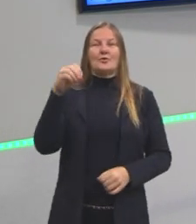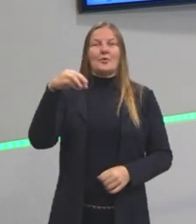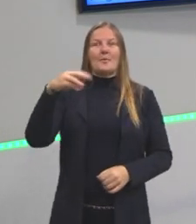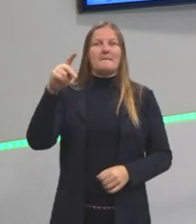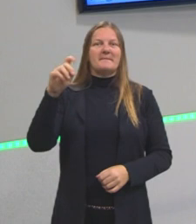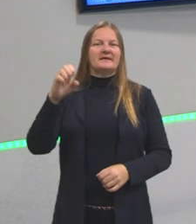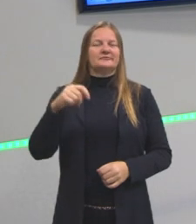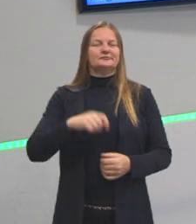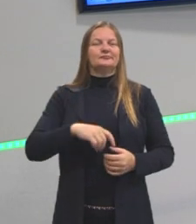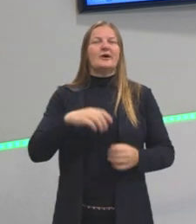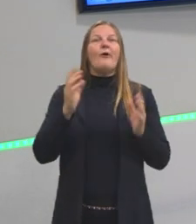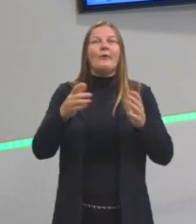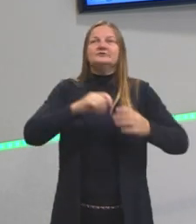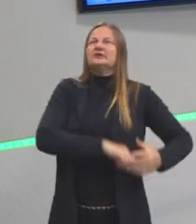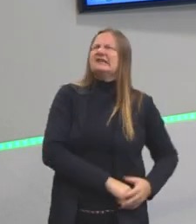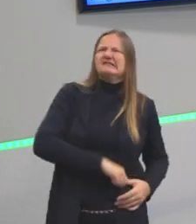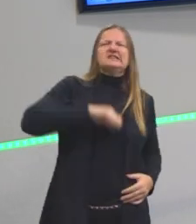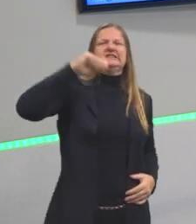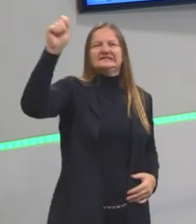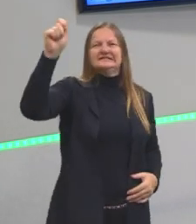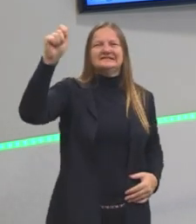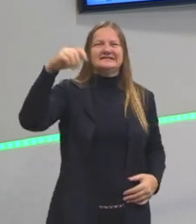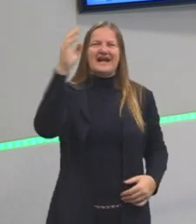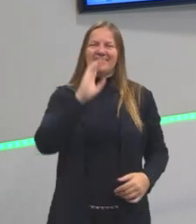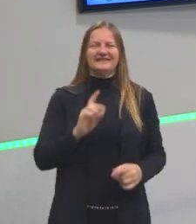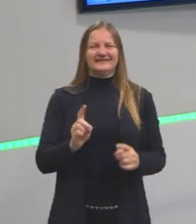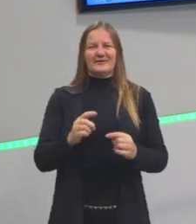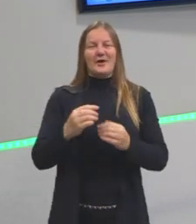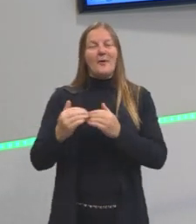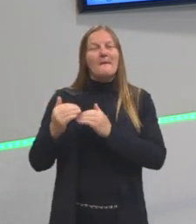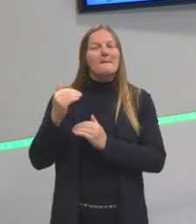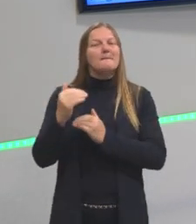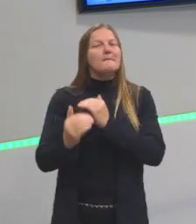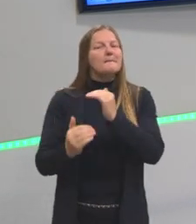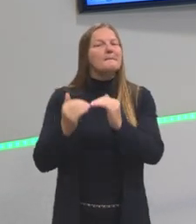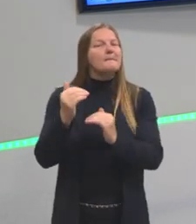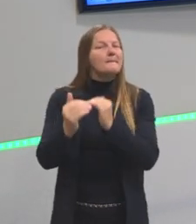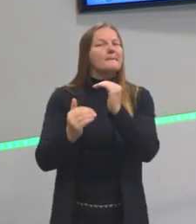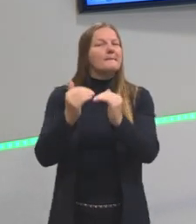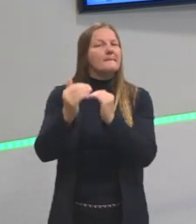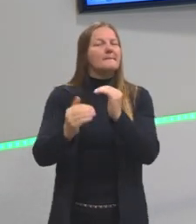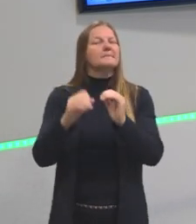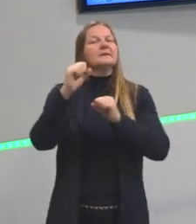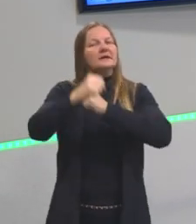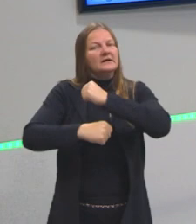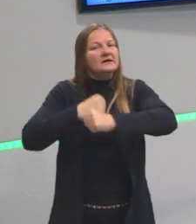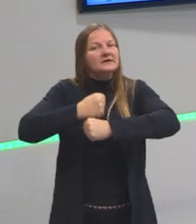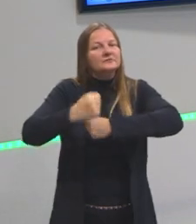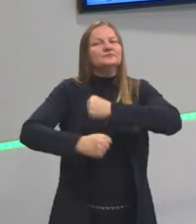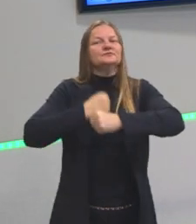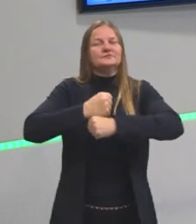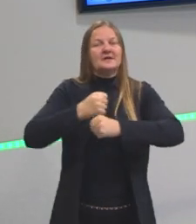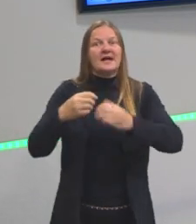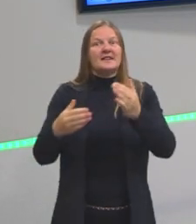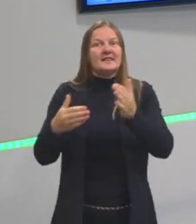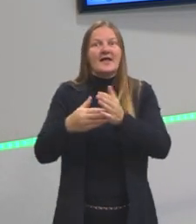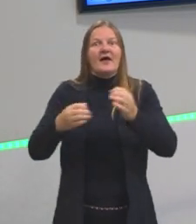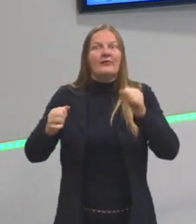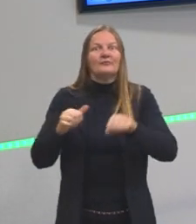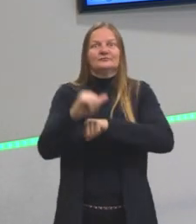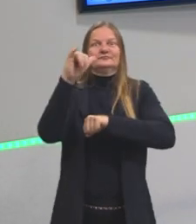dia de manhã e disse, vou proclamar a independência. Não, tudo isso é um processo, e leva alguns anos até se concretizar.